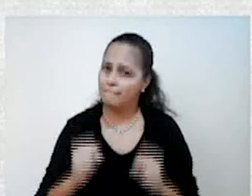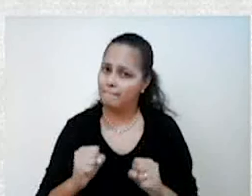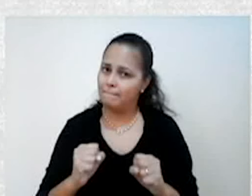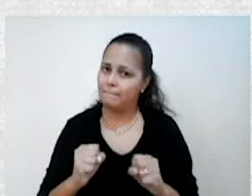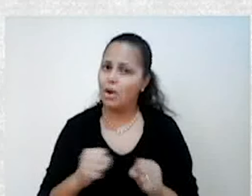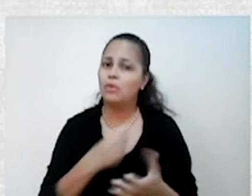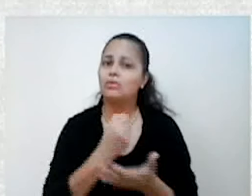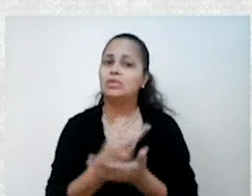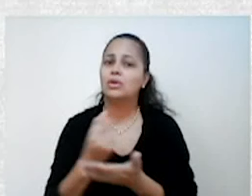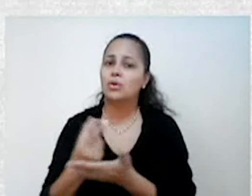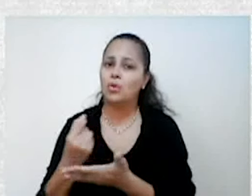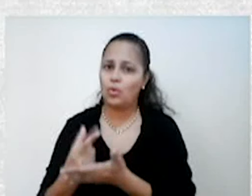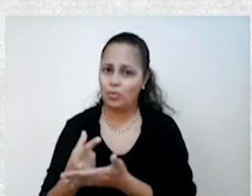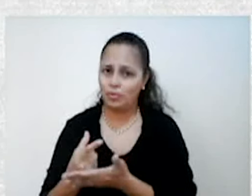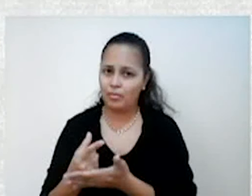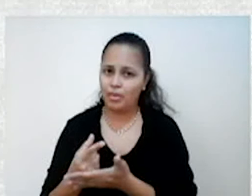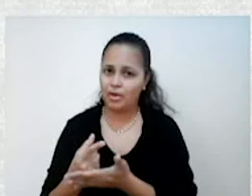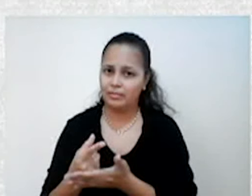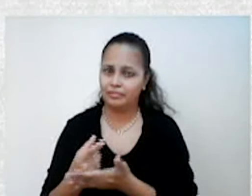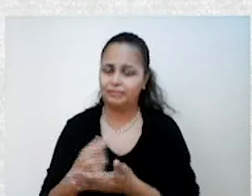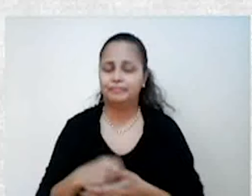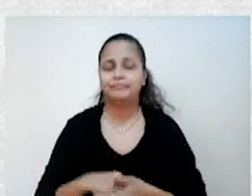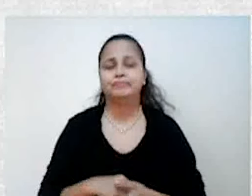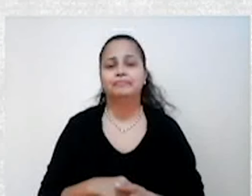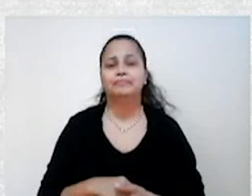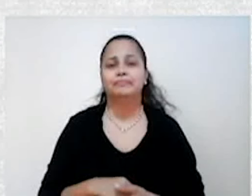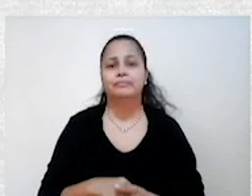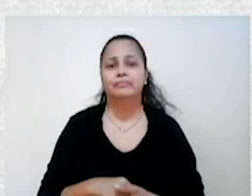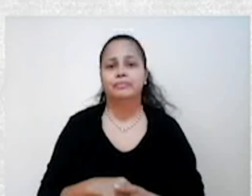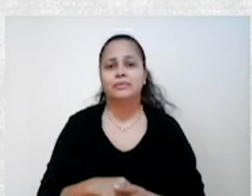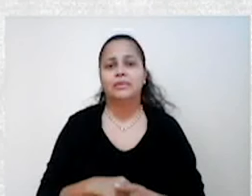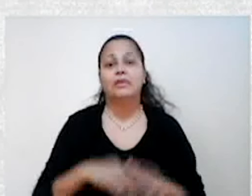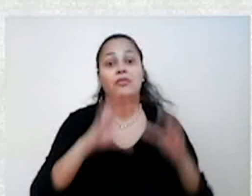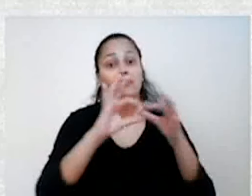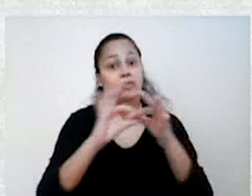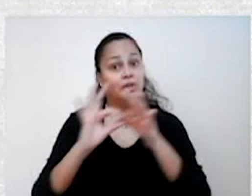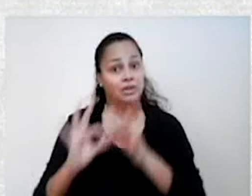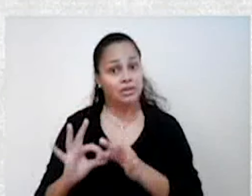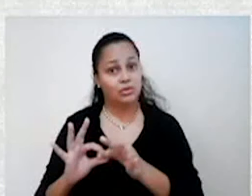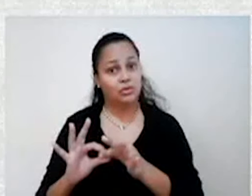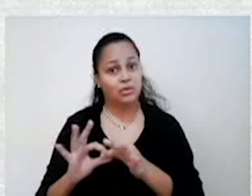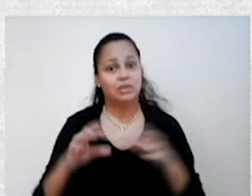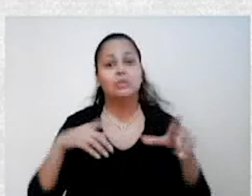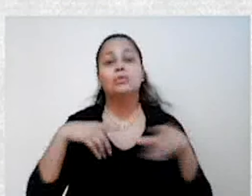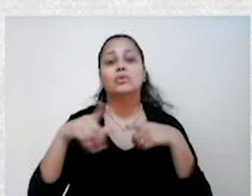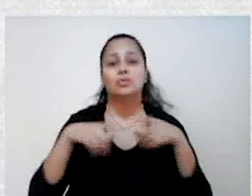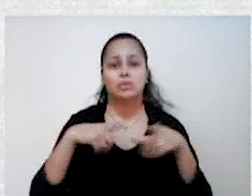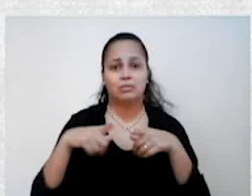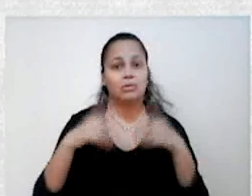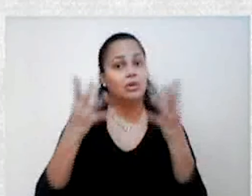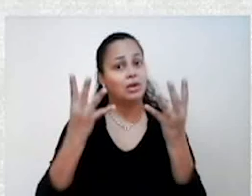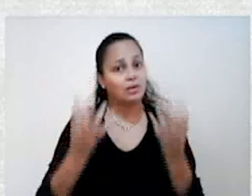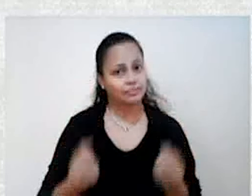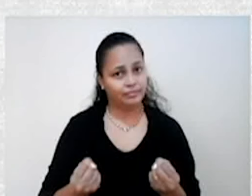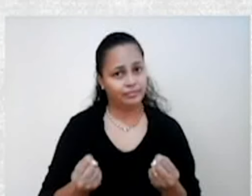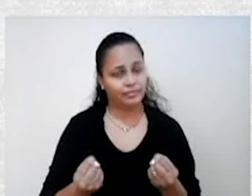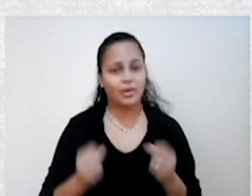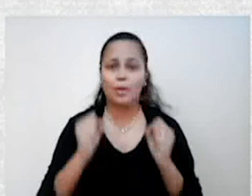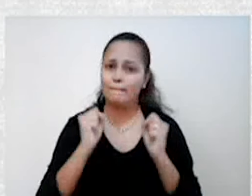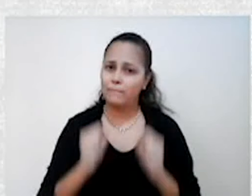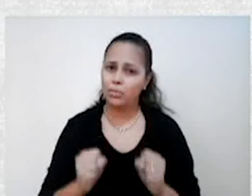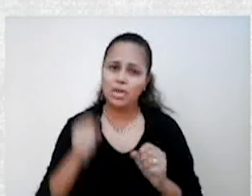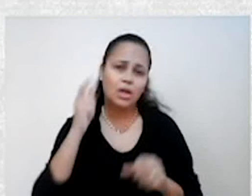produtos. Isso faz a economia girar. Certo? Foi nesse contexto que os trabalhadores americanos puderam